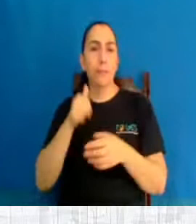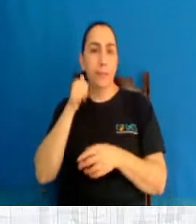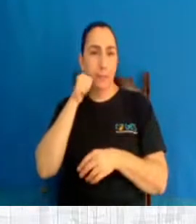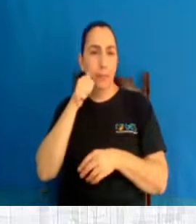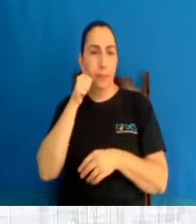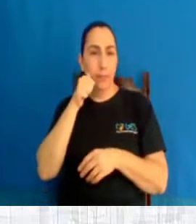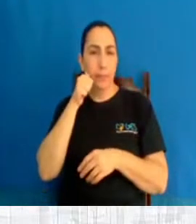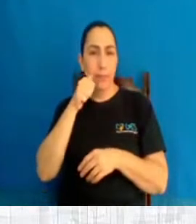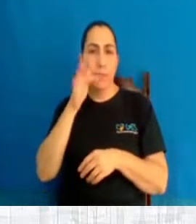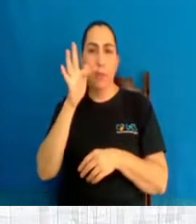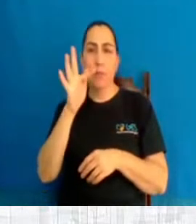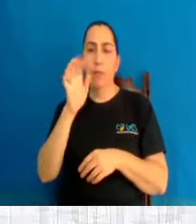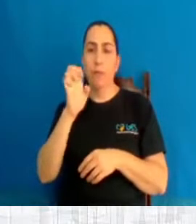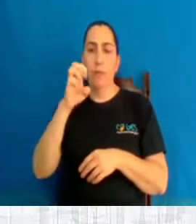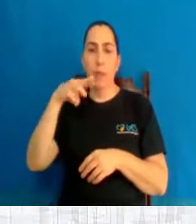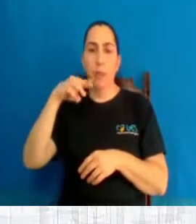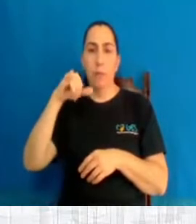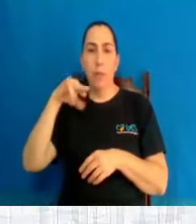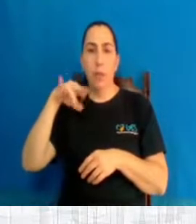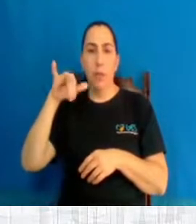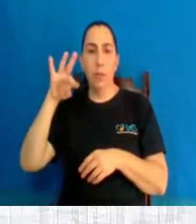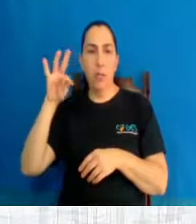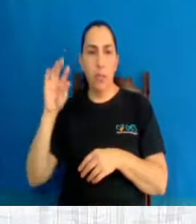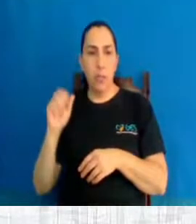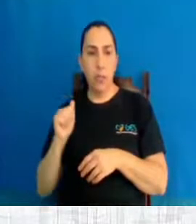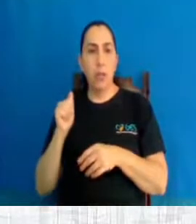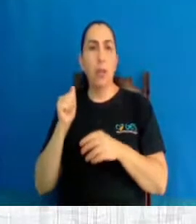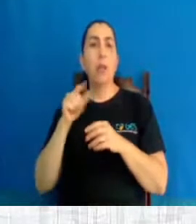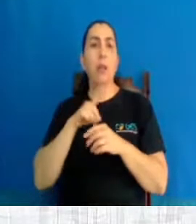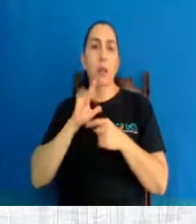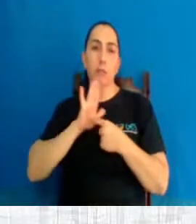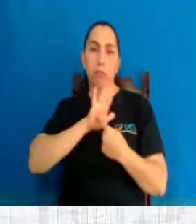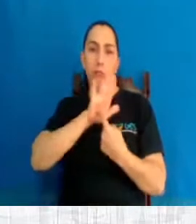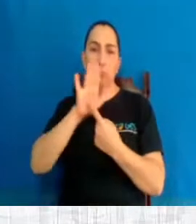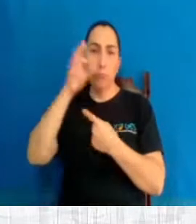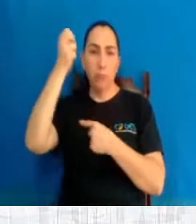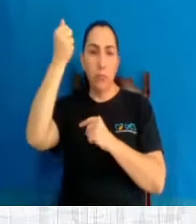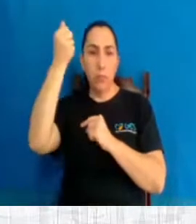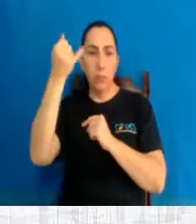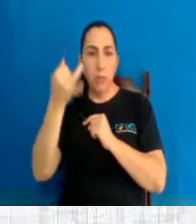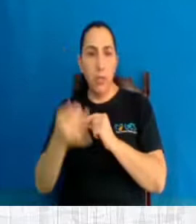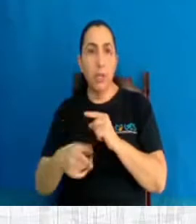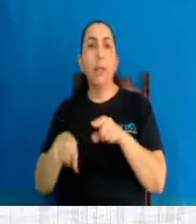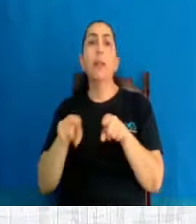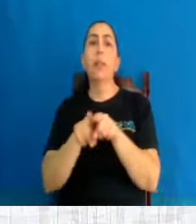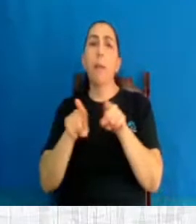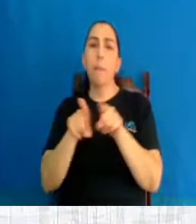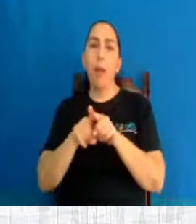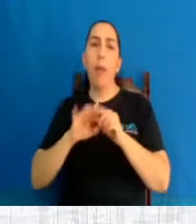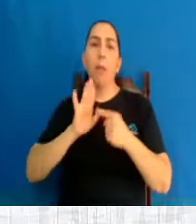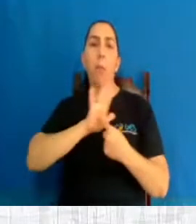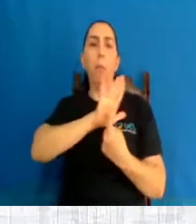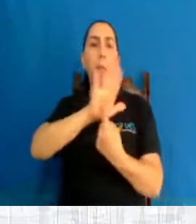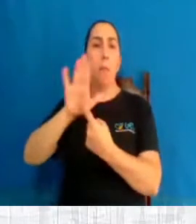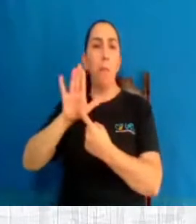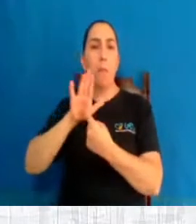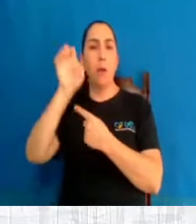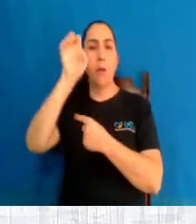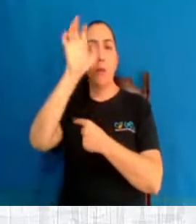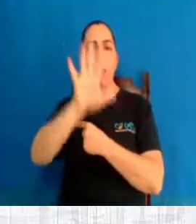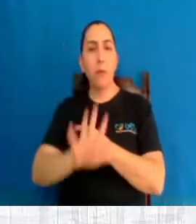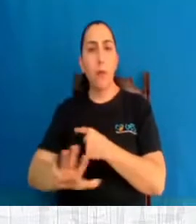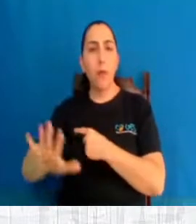documentário Rush também falou sobre isso, e está sendo, não é, confirmado na Europa também, na Escócia, na Inglaterra,